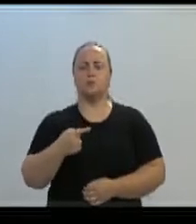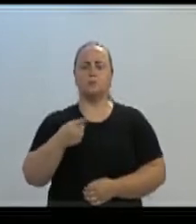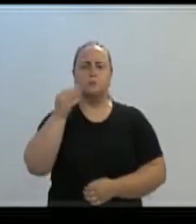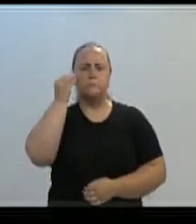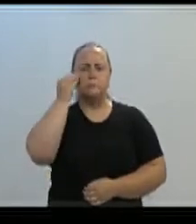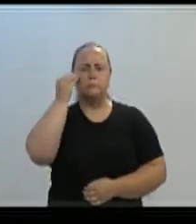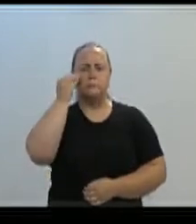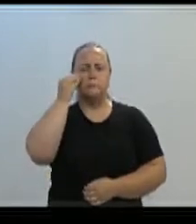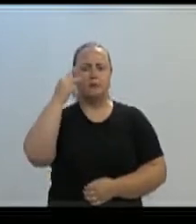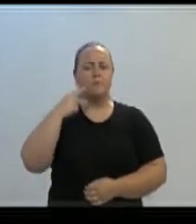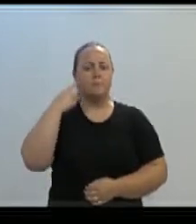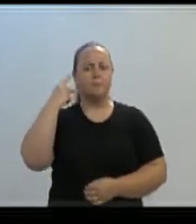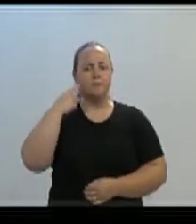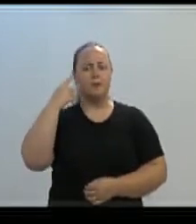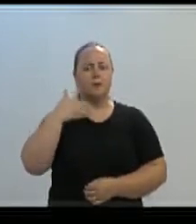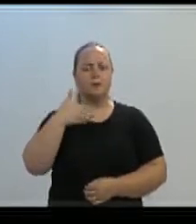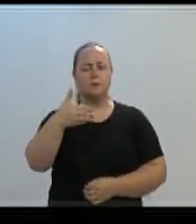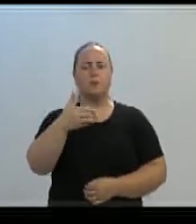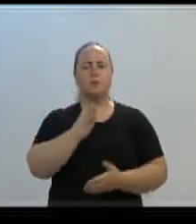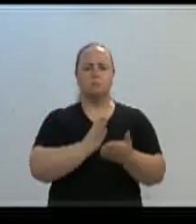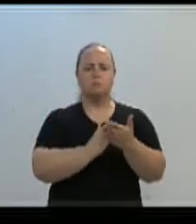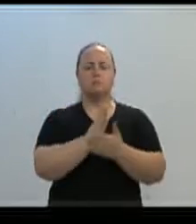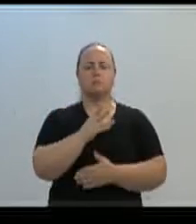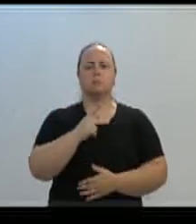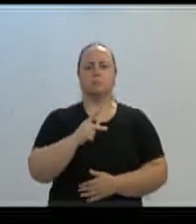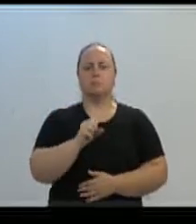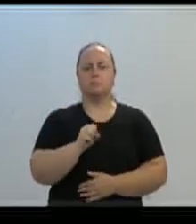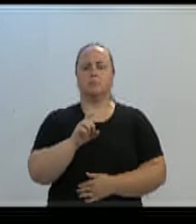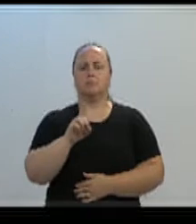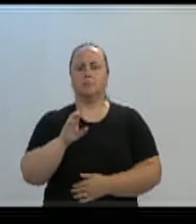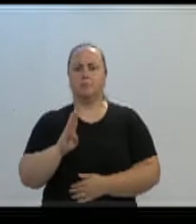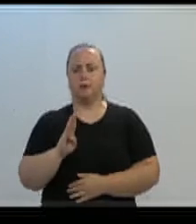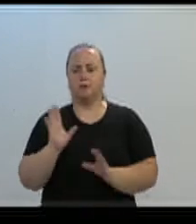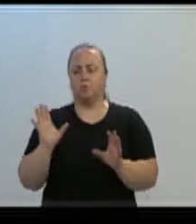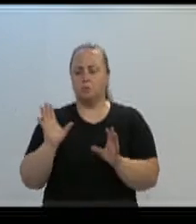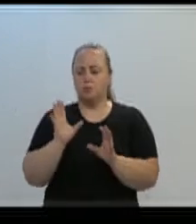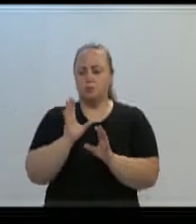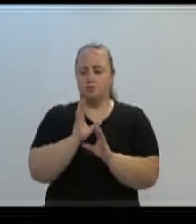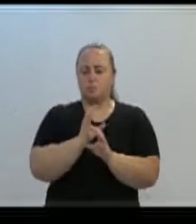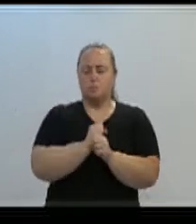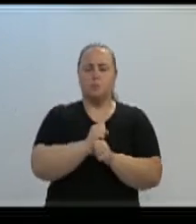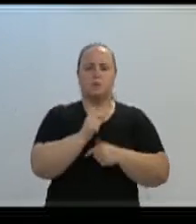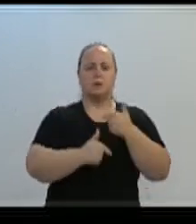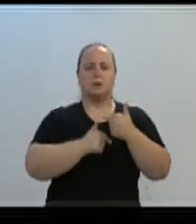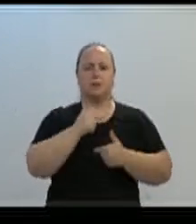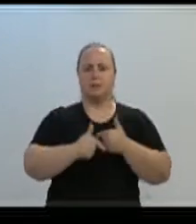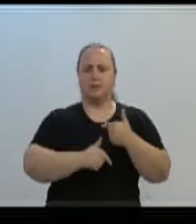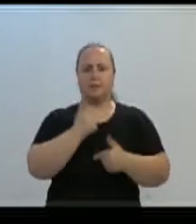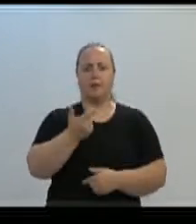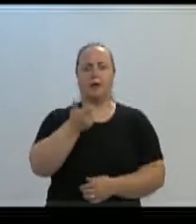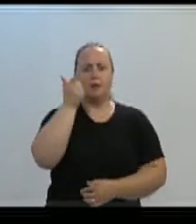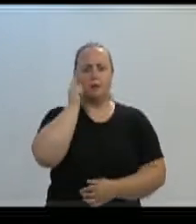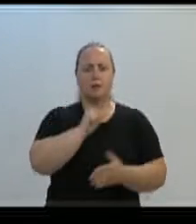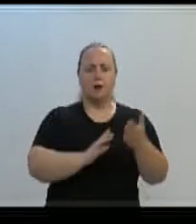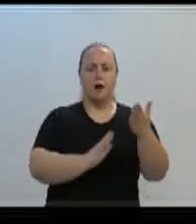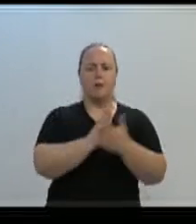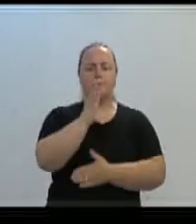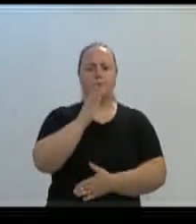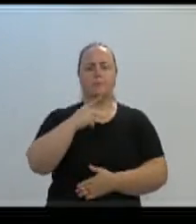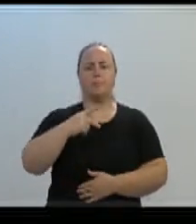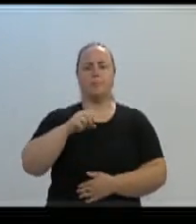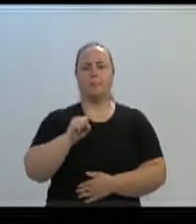colocaram à disposição pela nossa sigla, foi o somatório dos votos de cada um deles que deu a possibilidade do PSDB